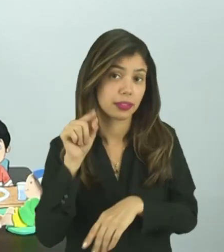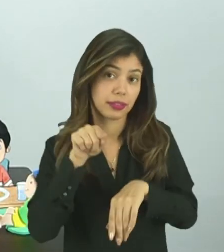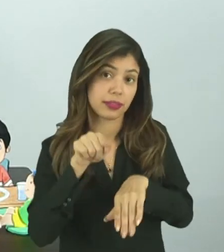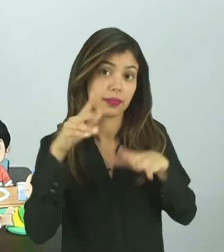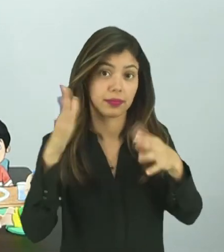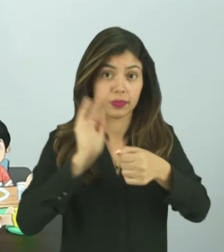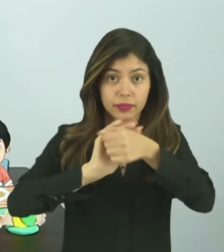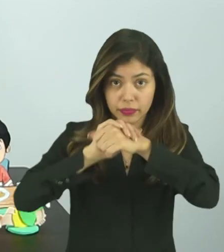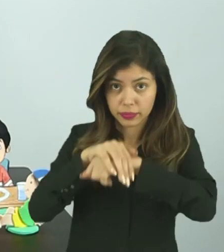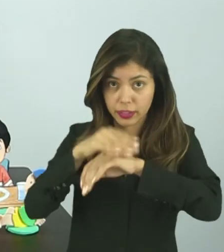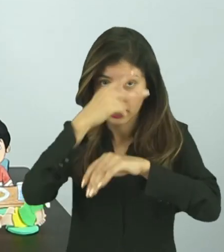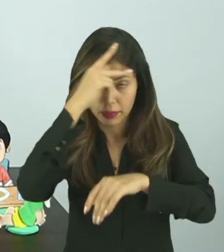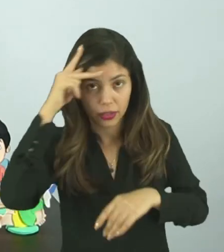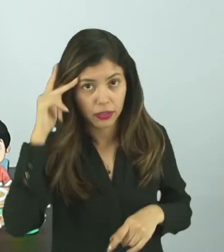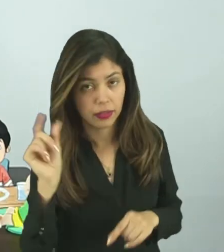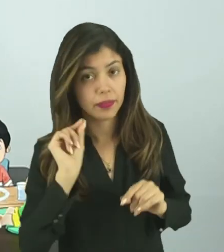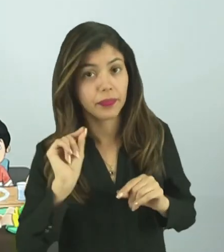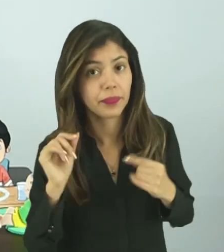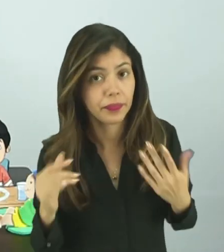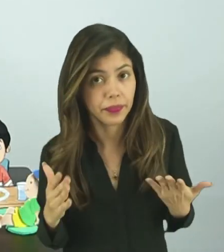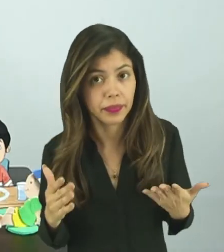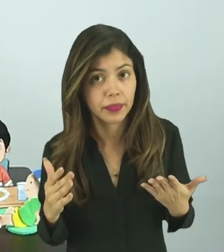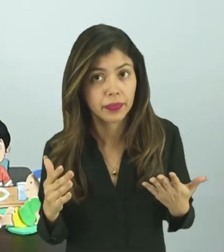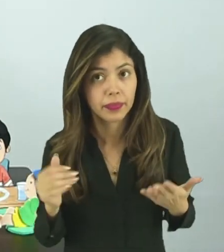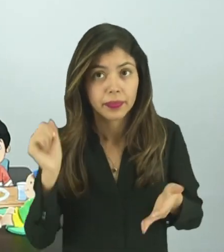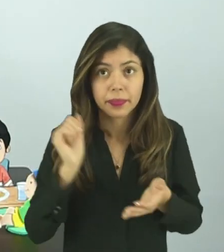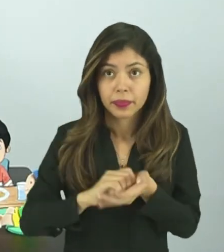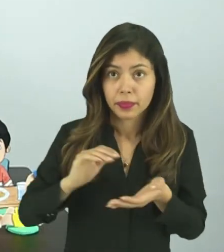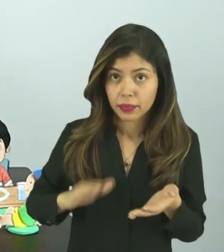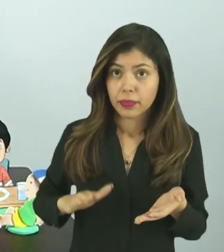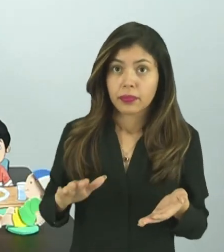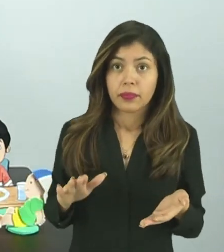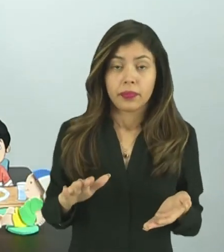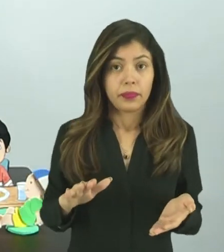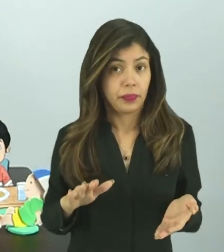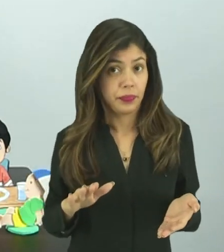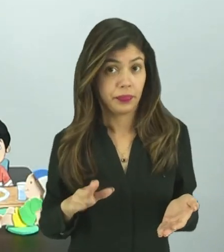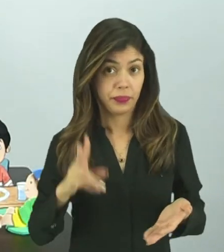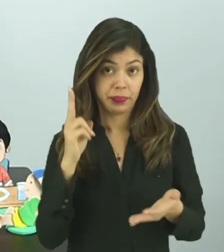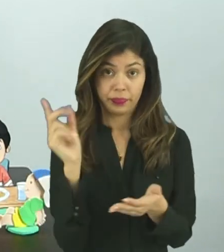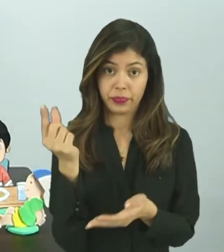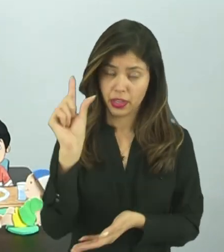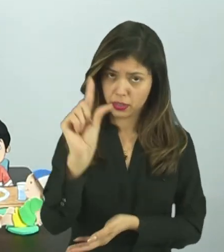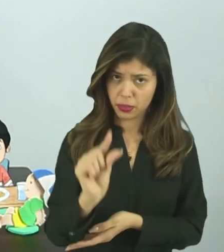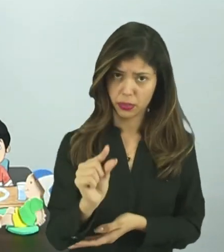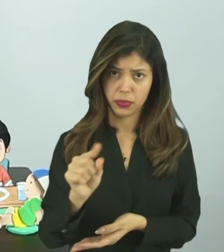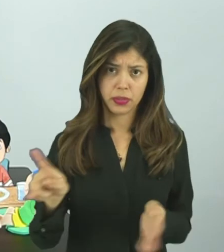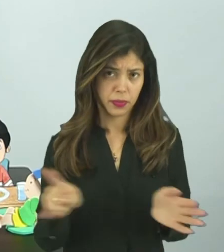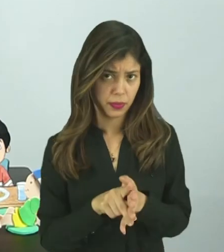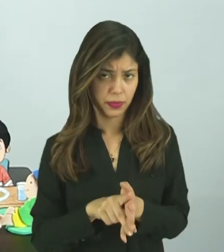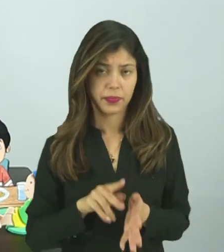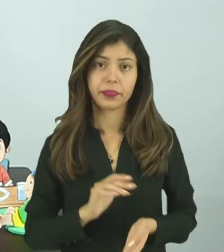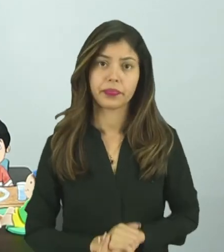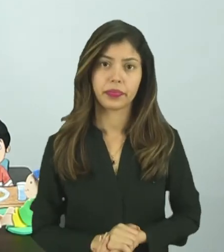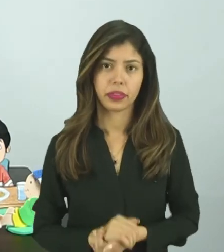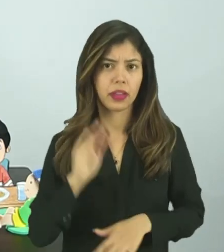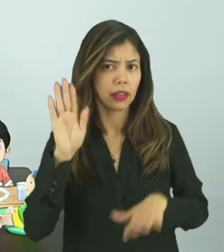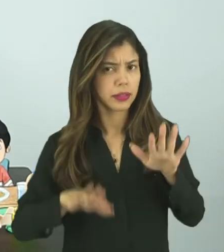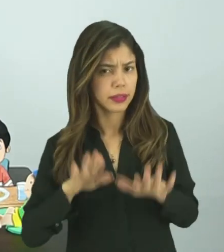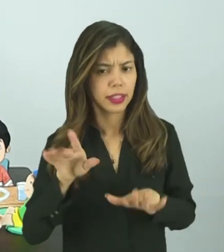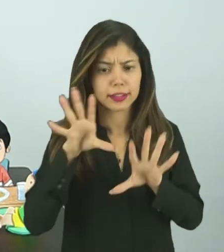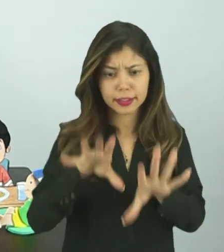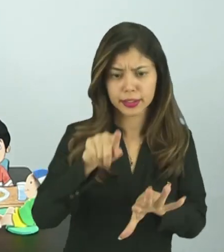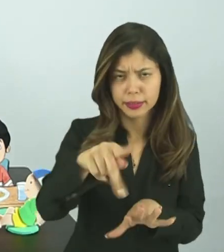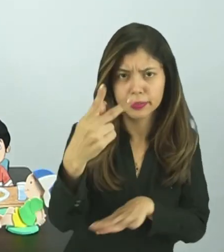em que, geralmente, as pessoas fazem... As atividades são as menores possíveis. Geralmente, é